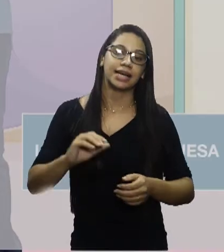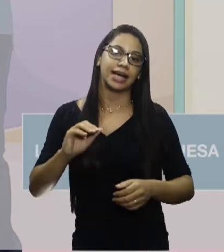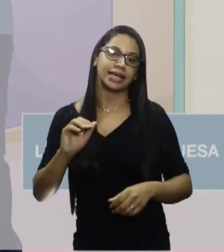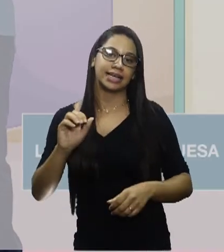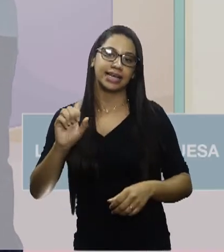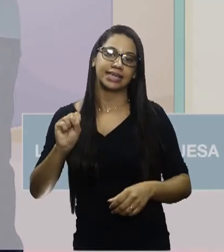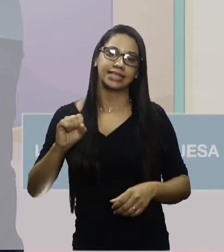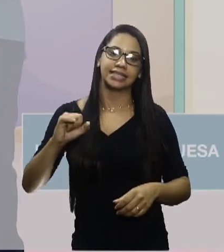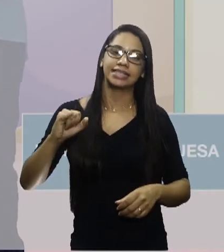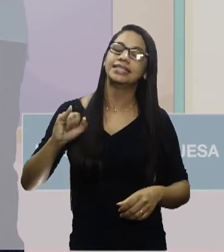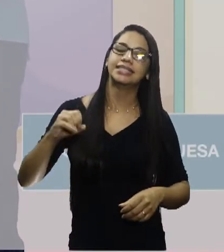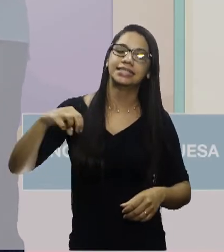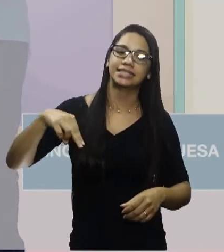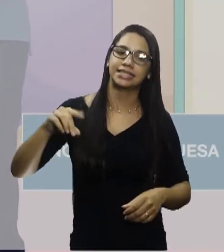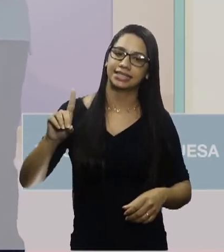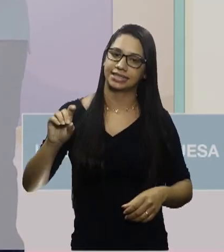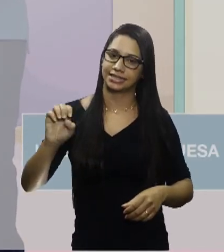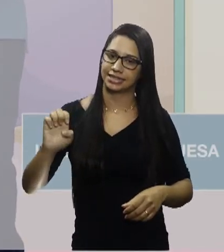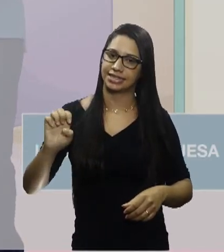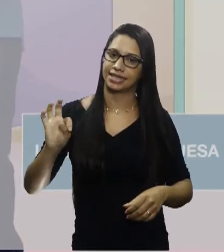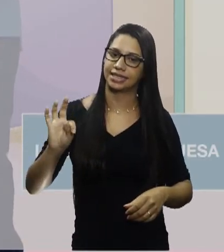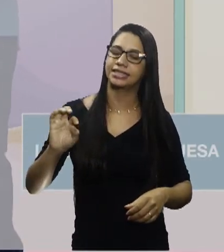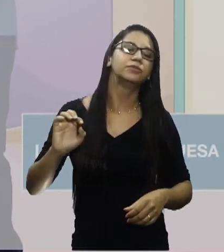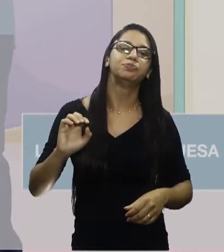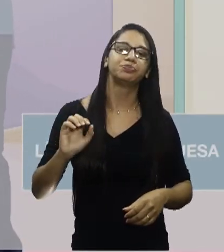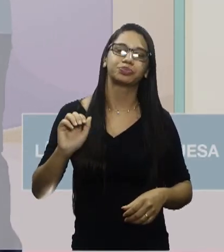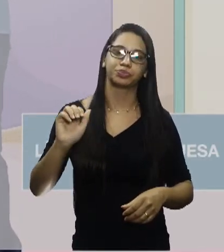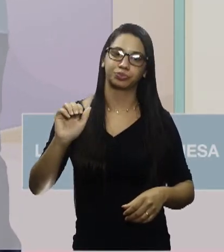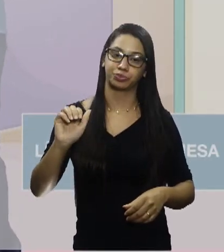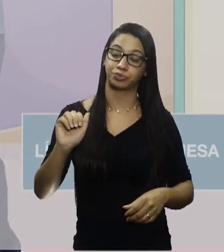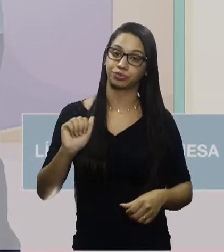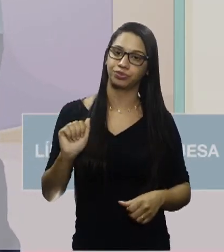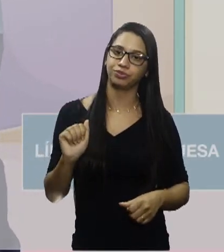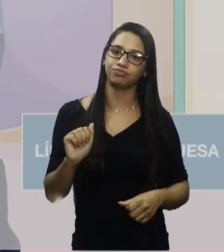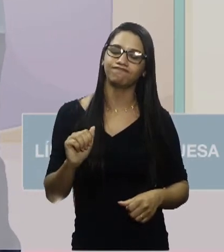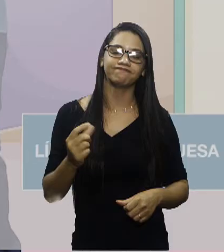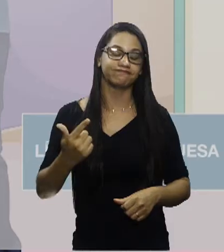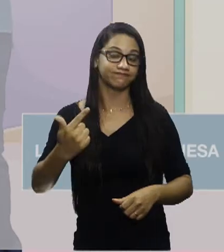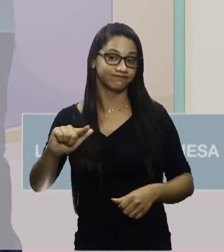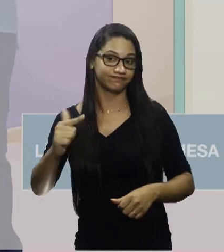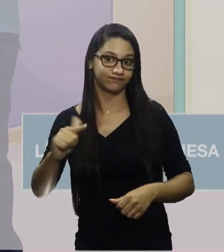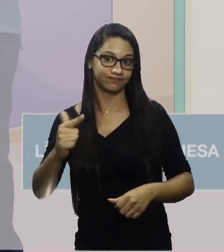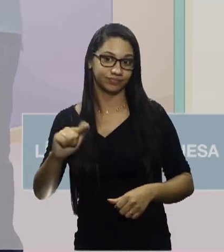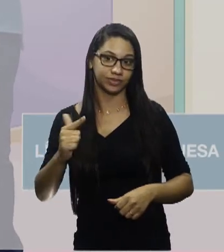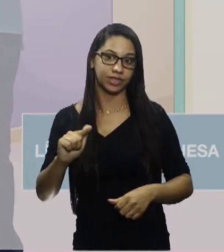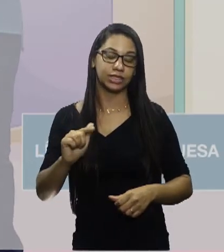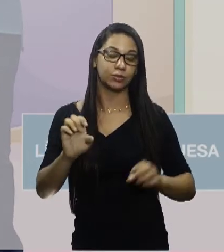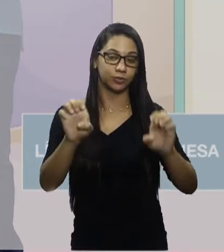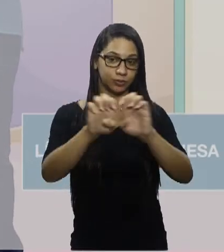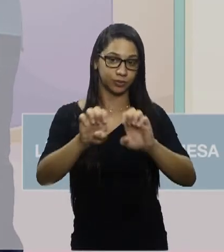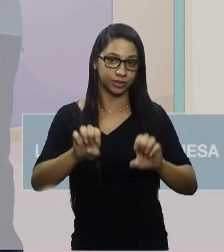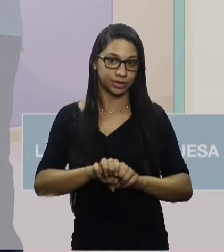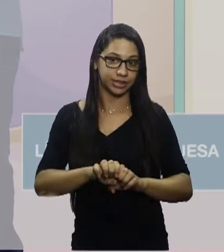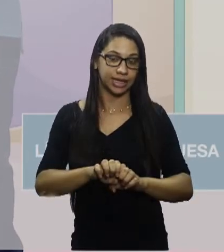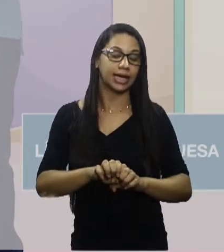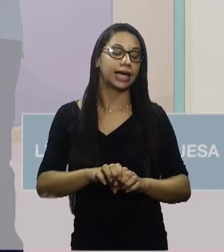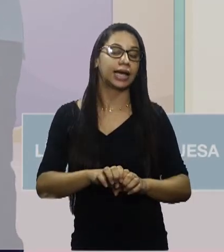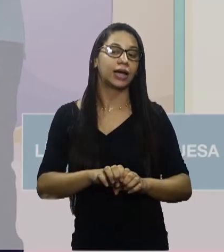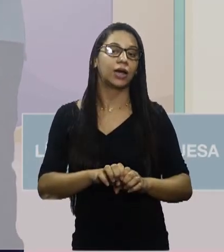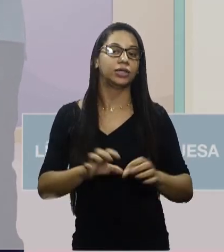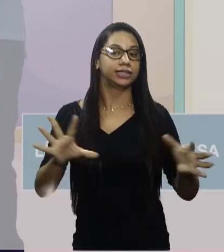conjunção. Então, as assindéticas são aquelas que não possuem em sua estrutura a presença de